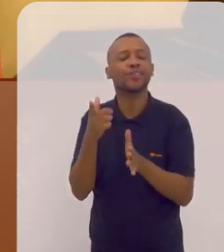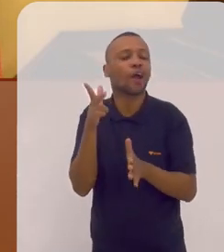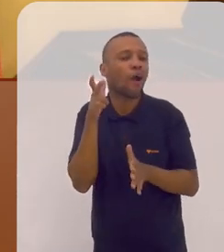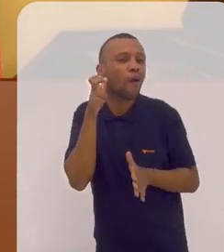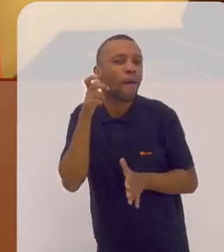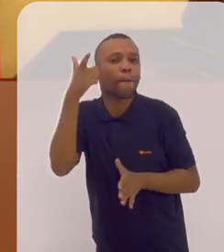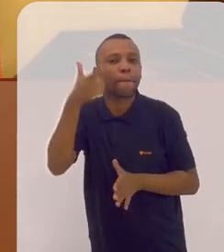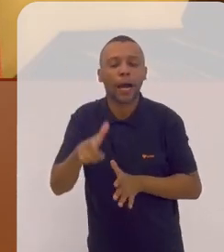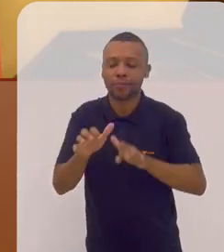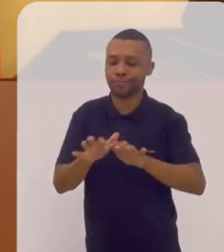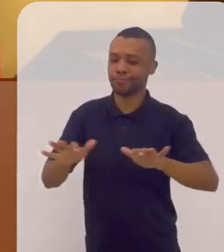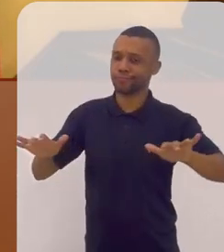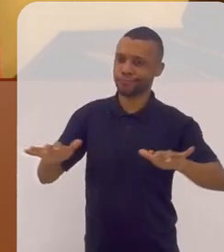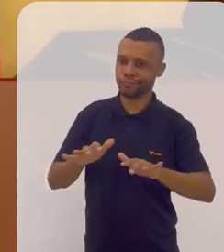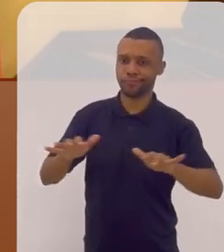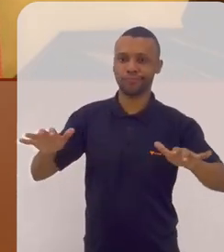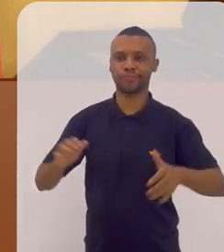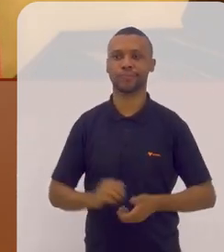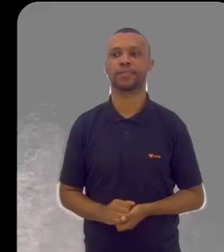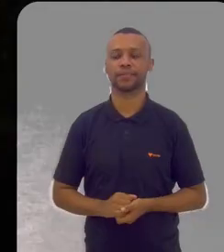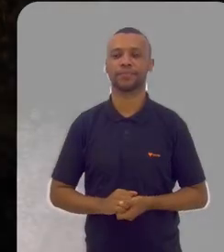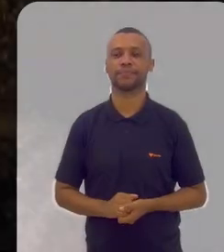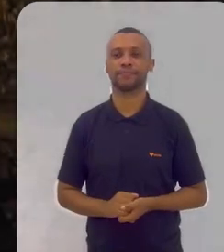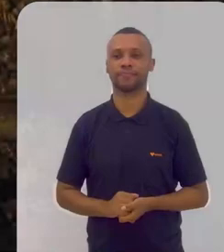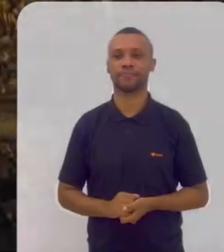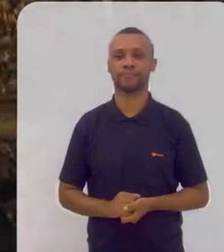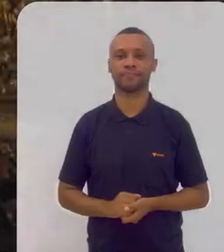de ouvir mais um pouquinho da sua música